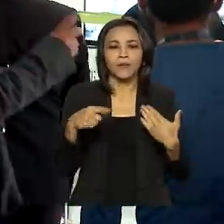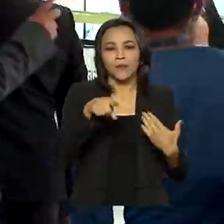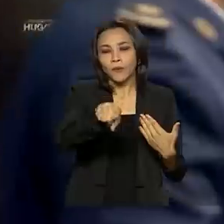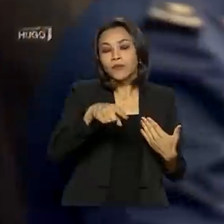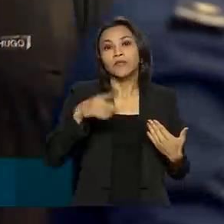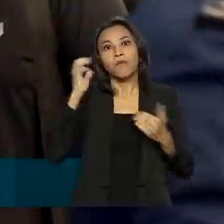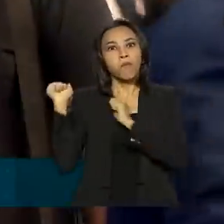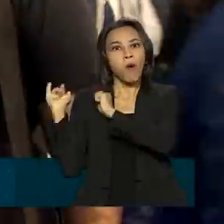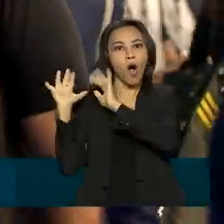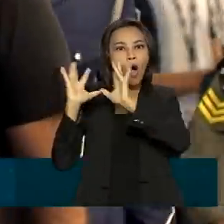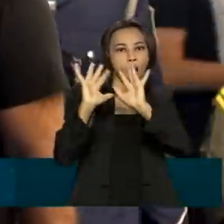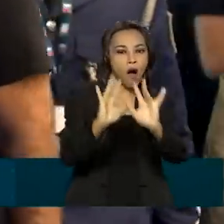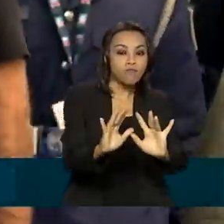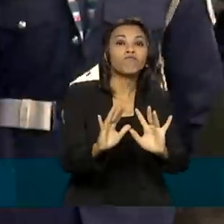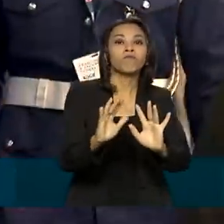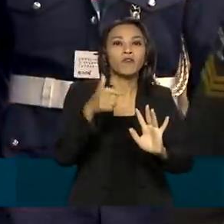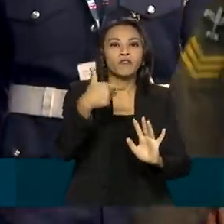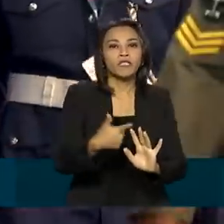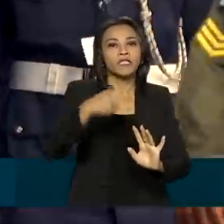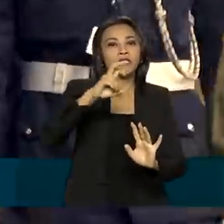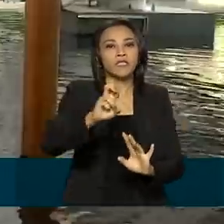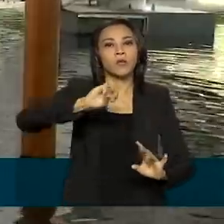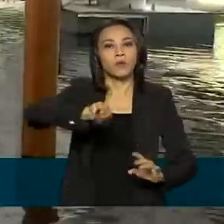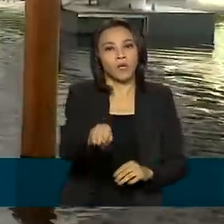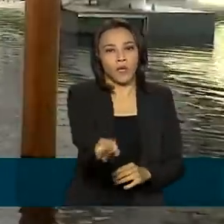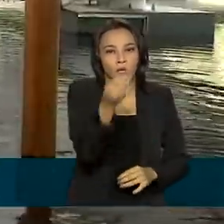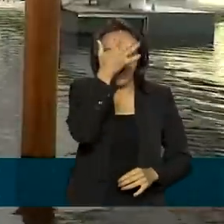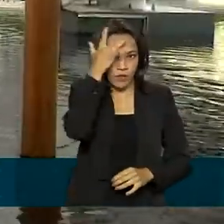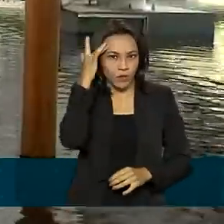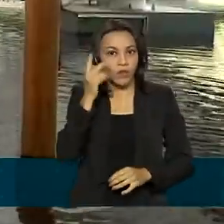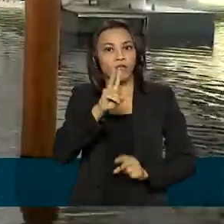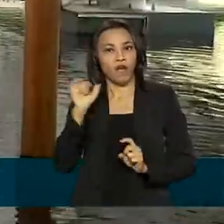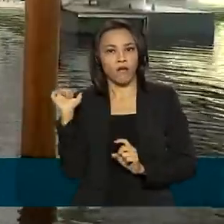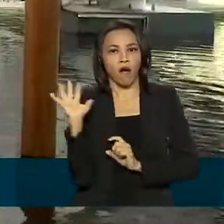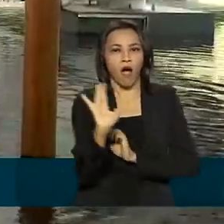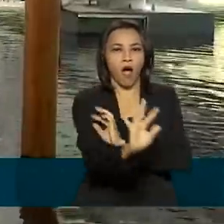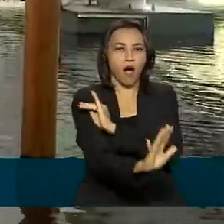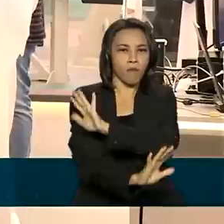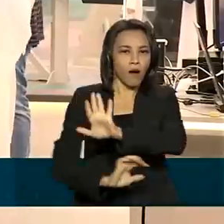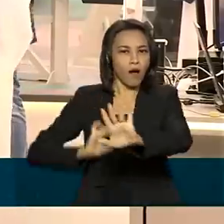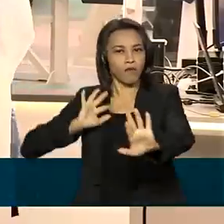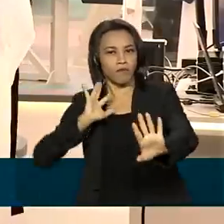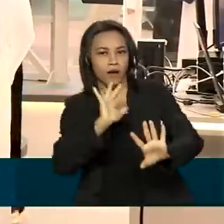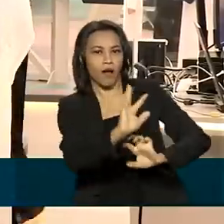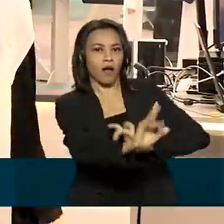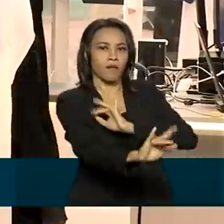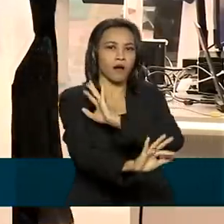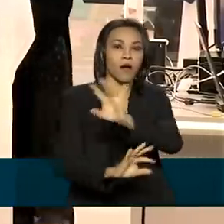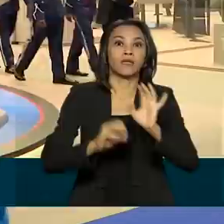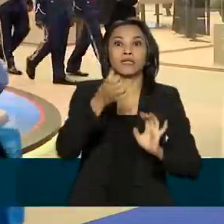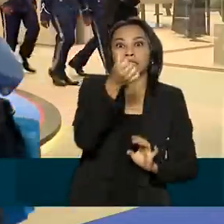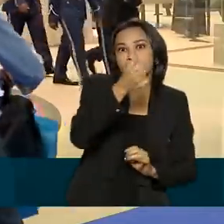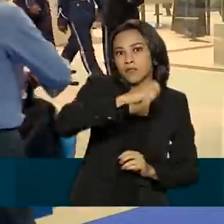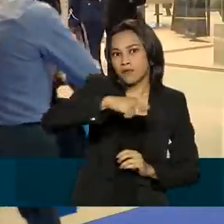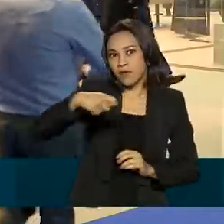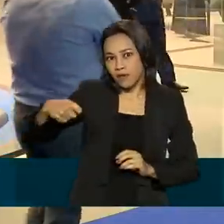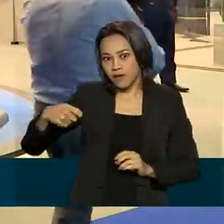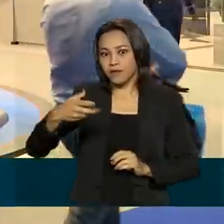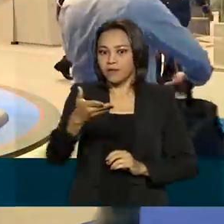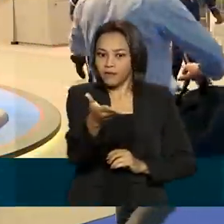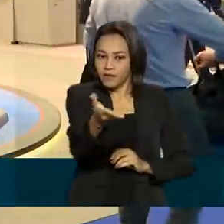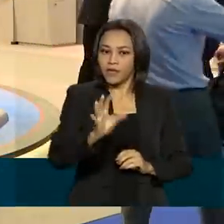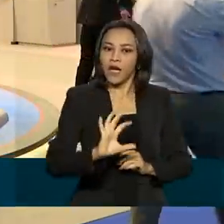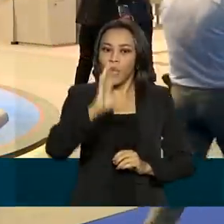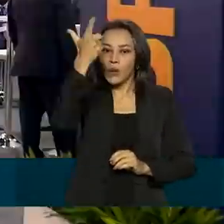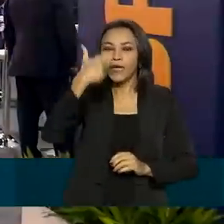multidão de 25 milhões de pessoas, que devem passar por aqui durante os seis meses de evento, que ocorre em